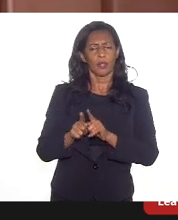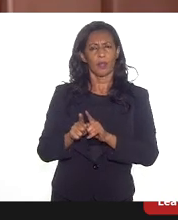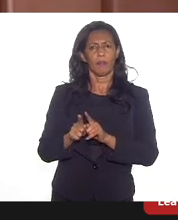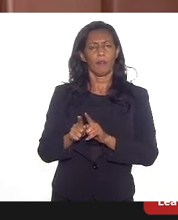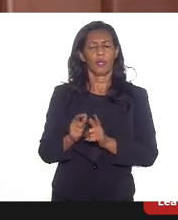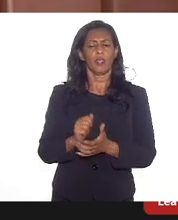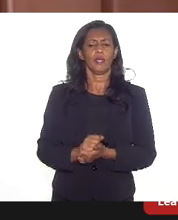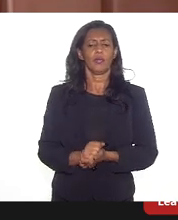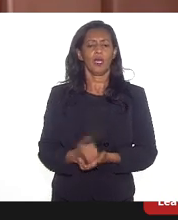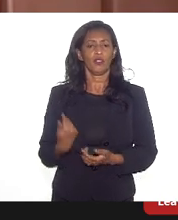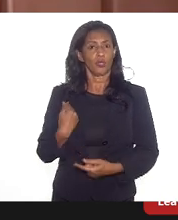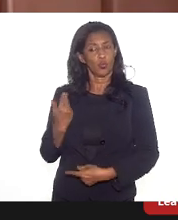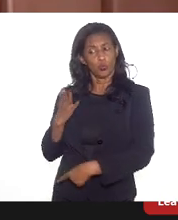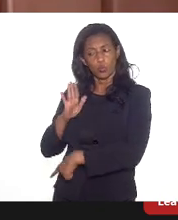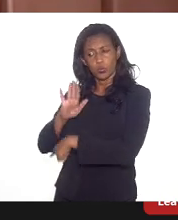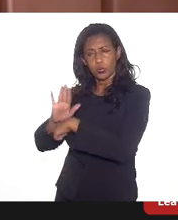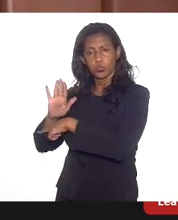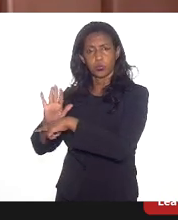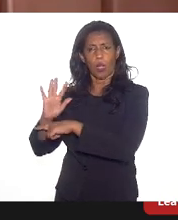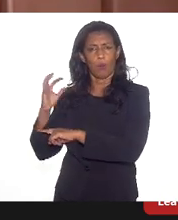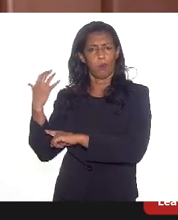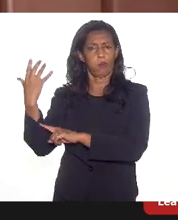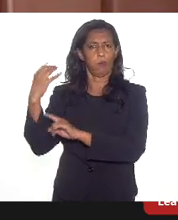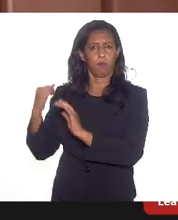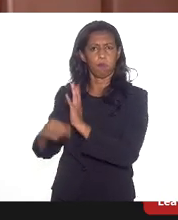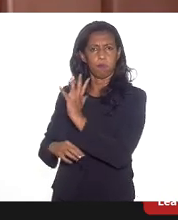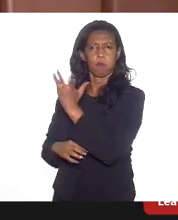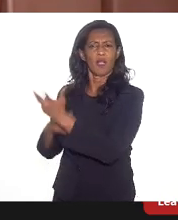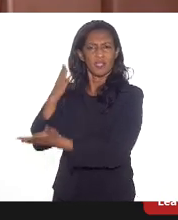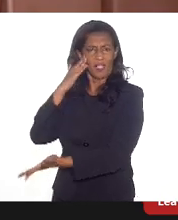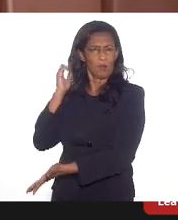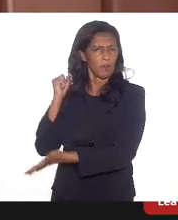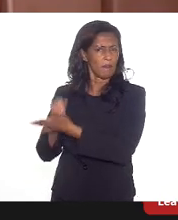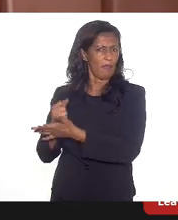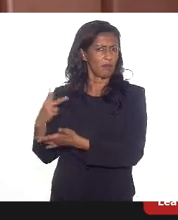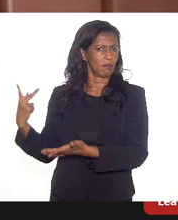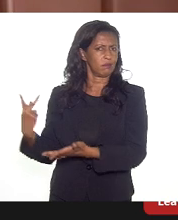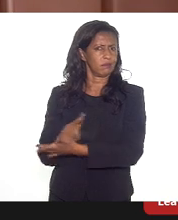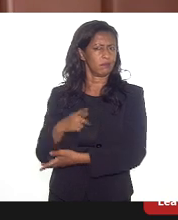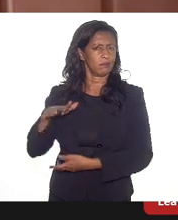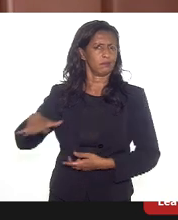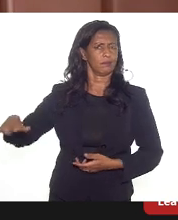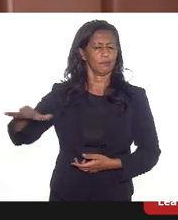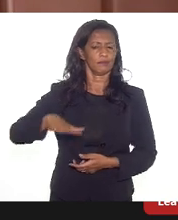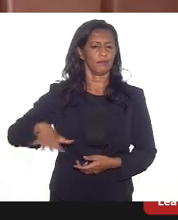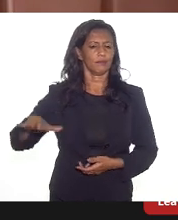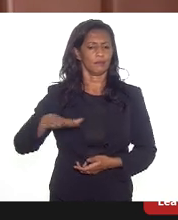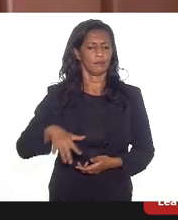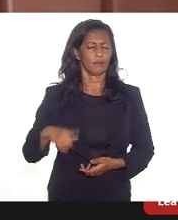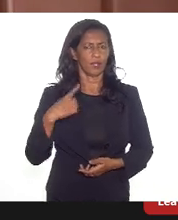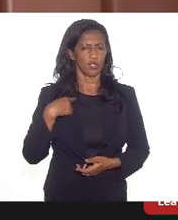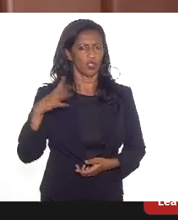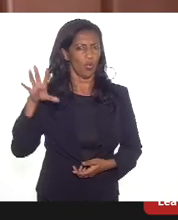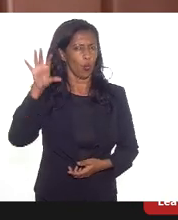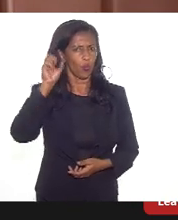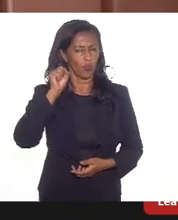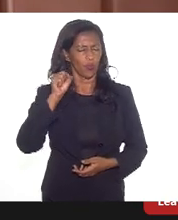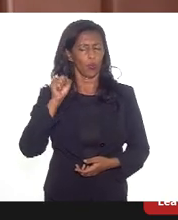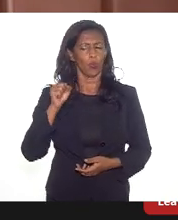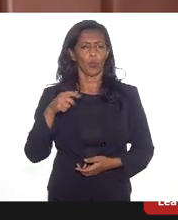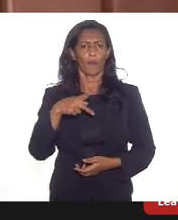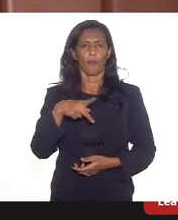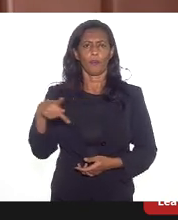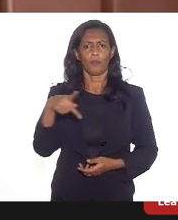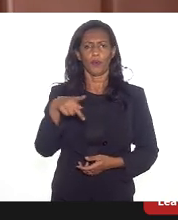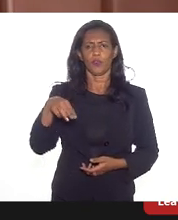agroecologia. A gente sabe dos impactos que tem. A gente já ouviu o próprio professor Mauro Osório